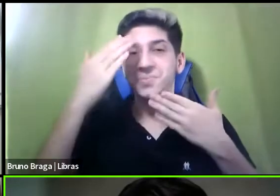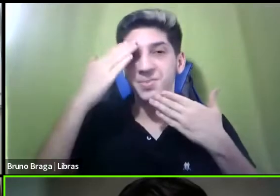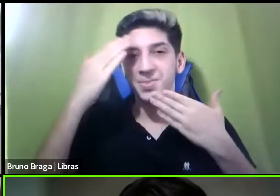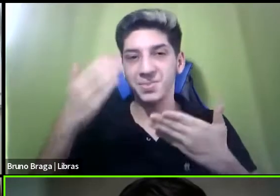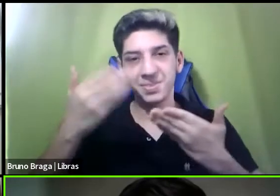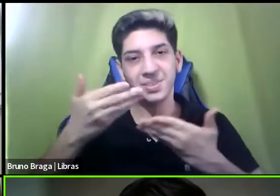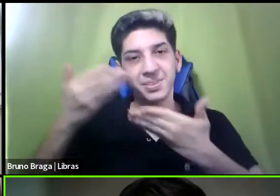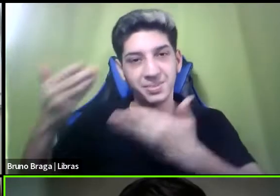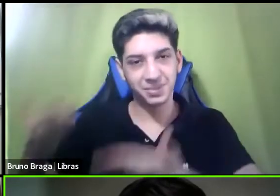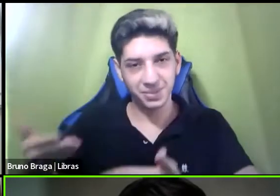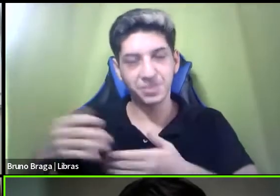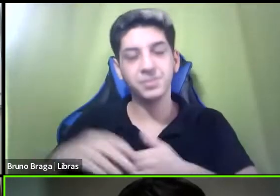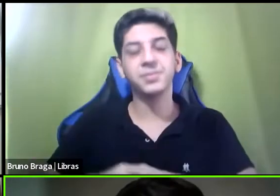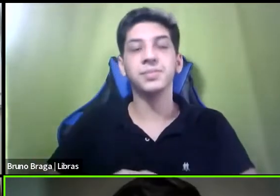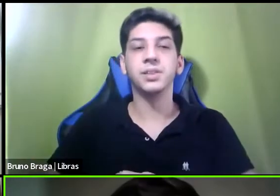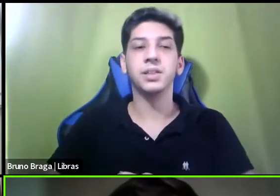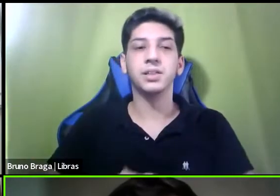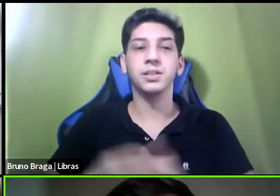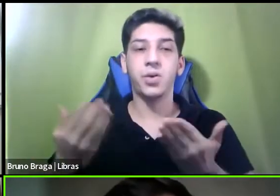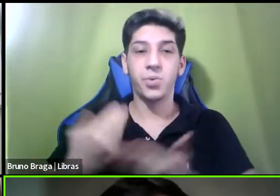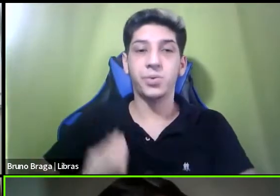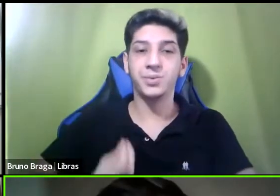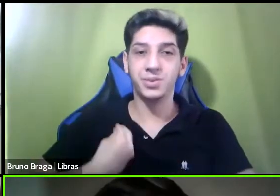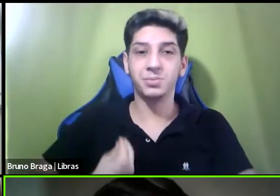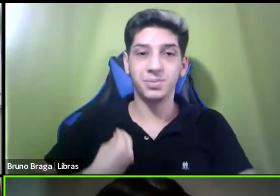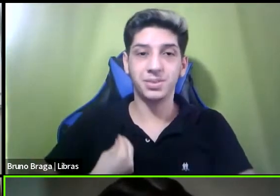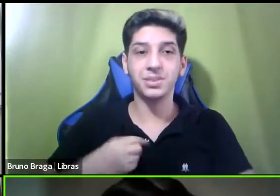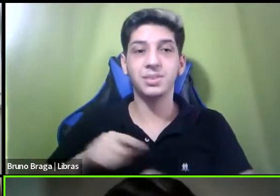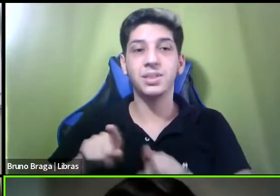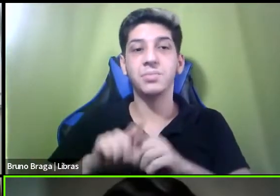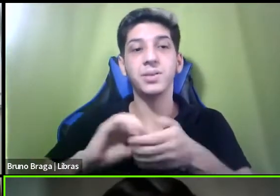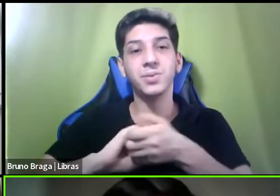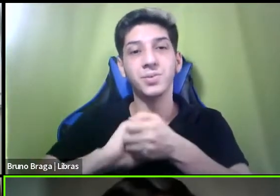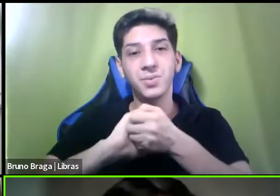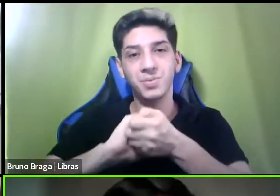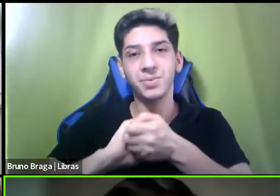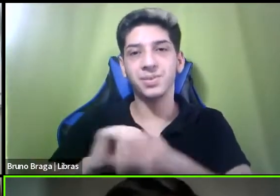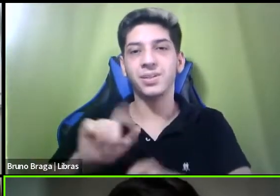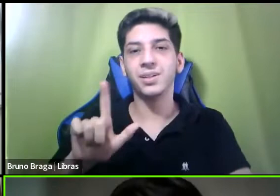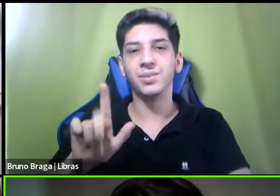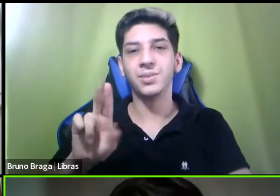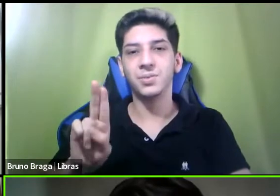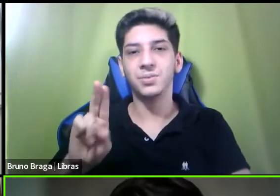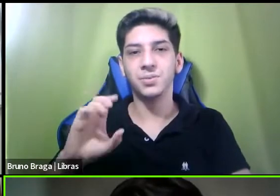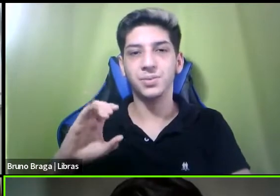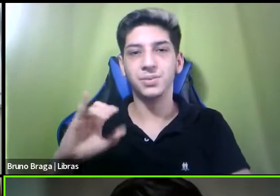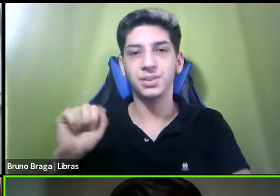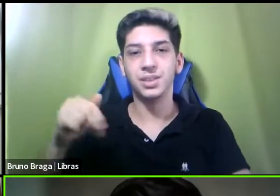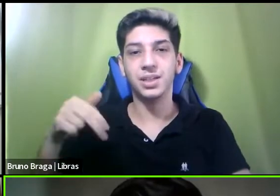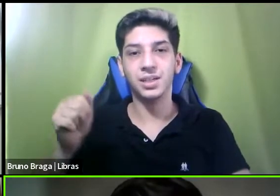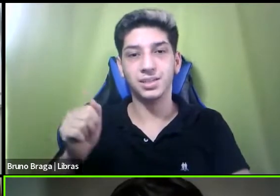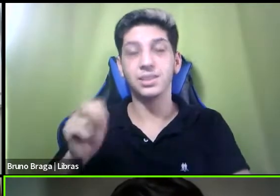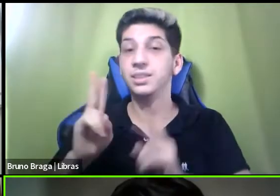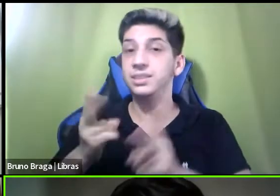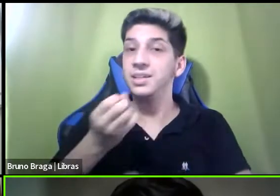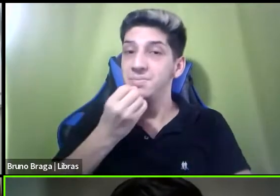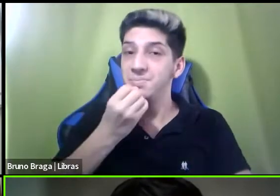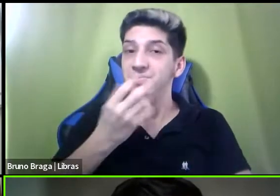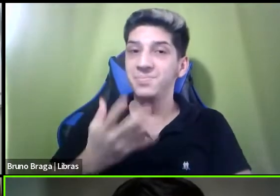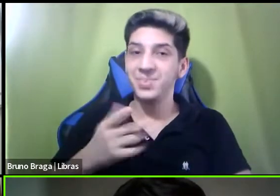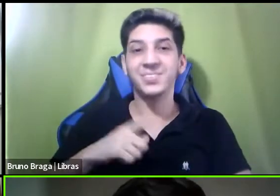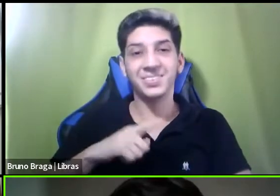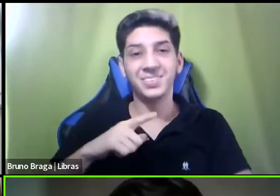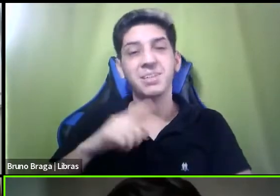convite para estar aqui hoje cumprimentar também Luciana é sempre muito bom ouvi-las